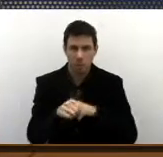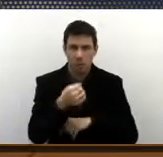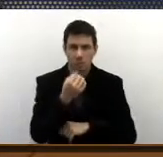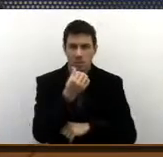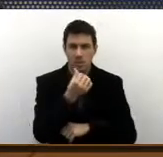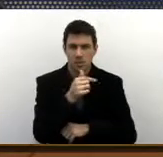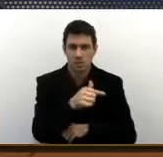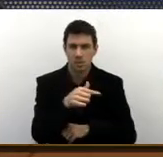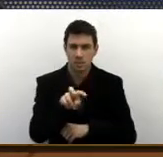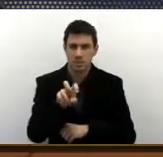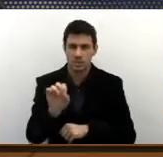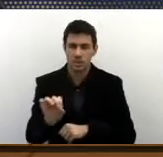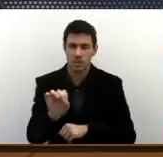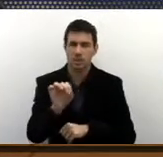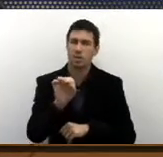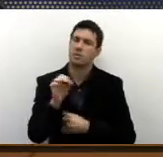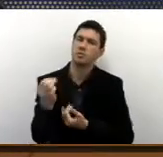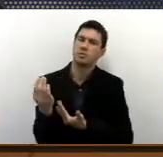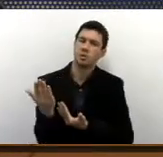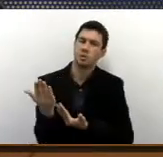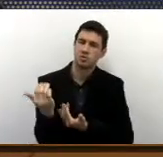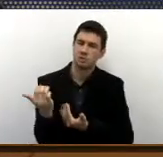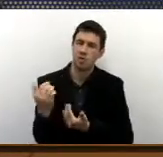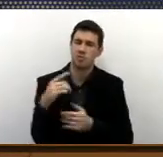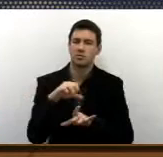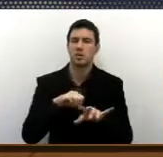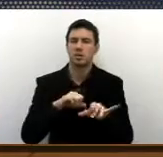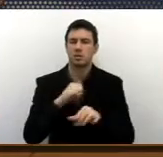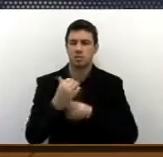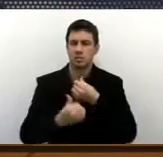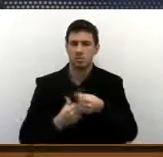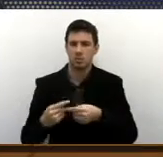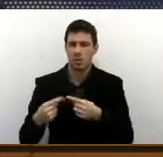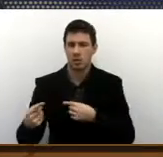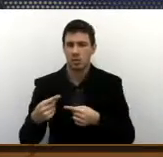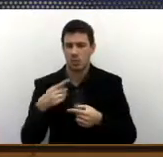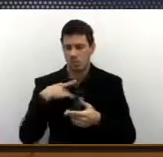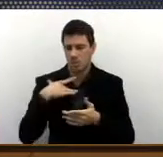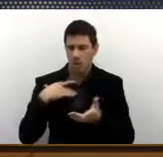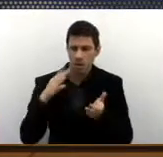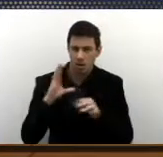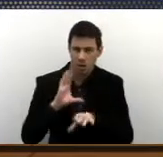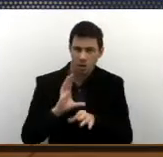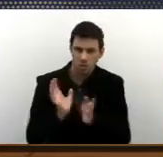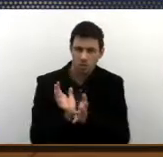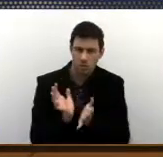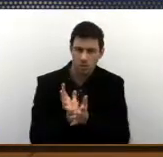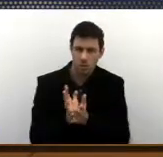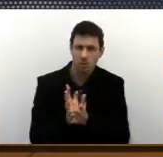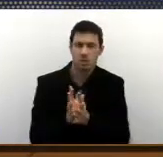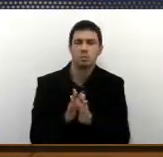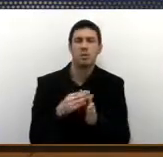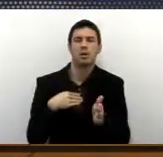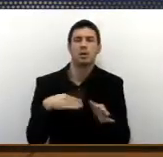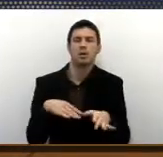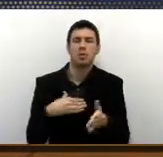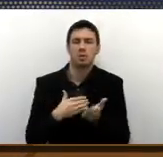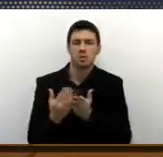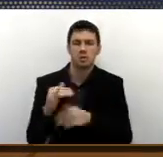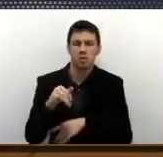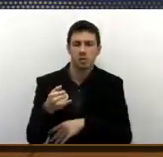qualificados por semestre. No primeiro semestre, a turma que se iniciou em janeiro, se formou em julho,